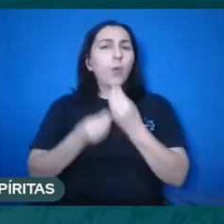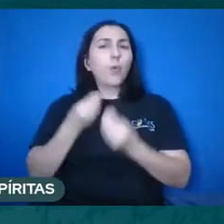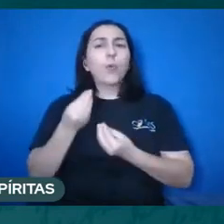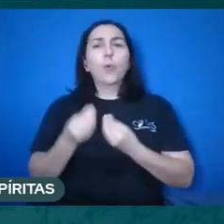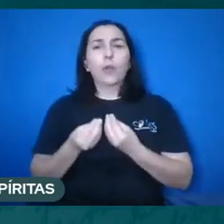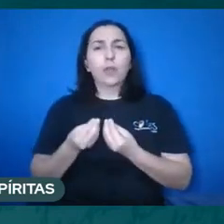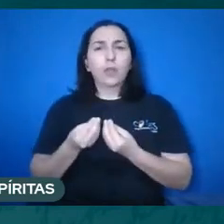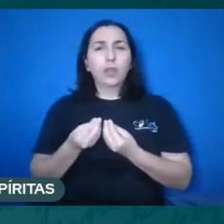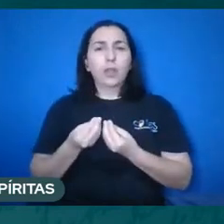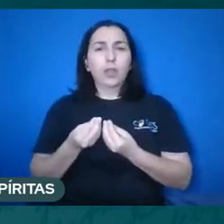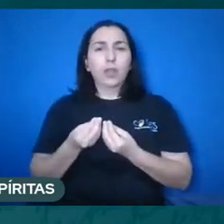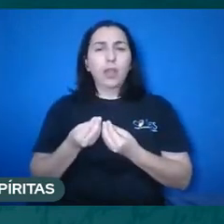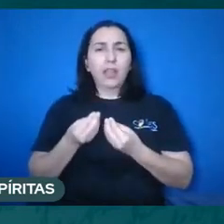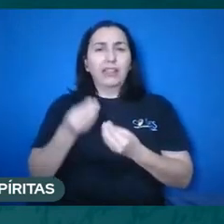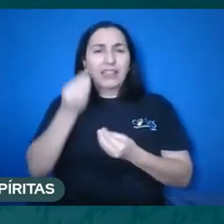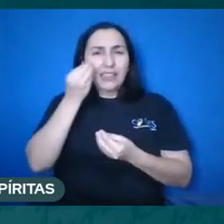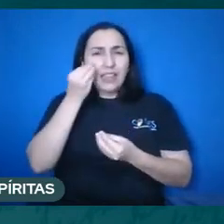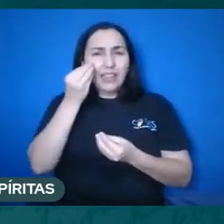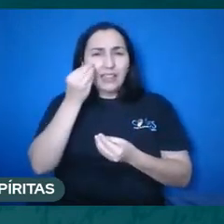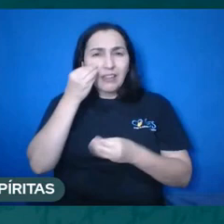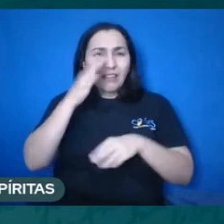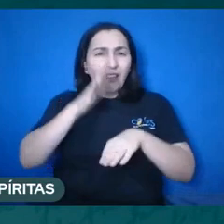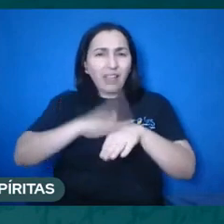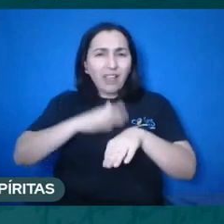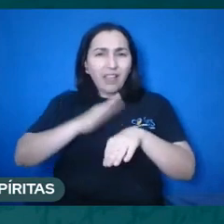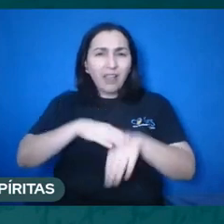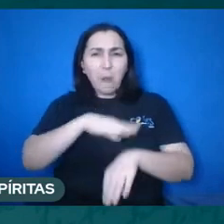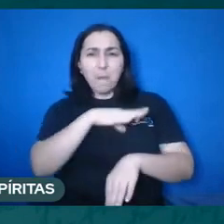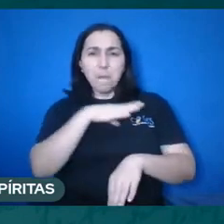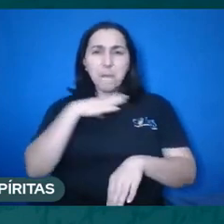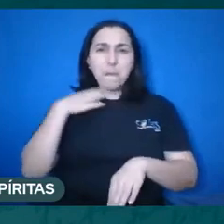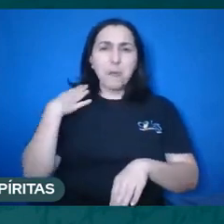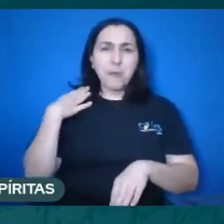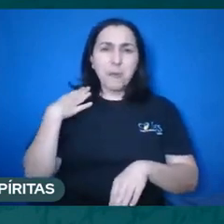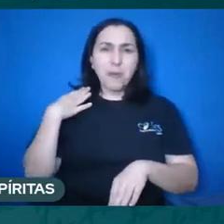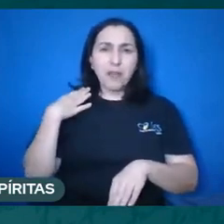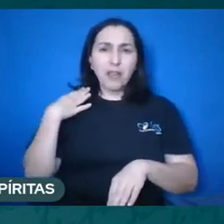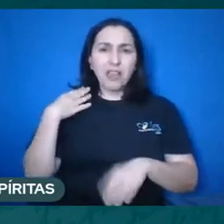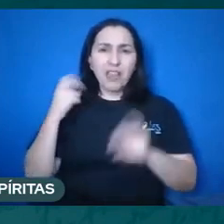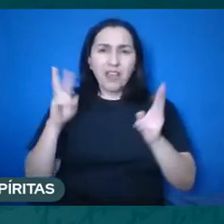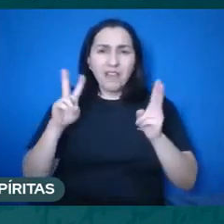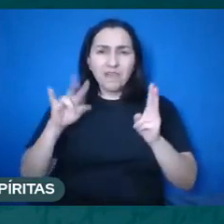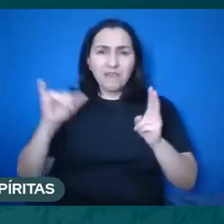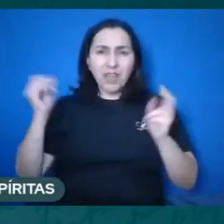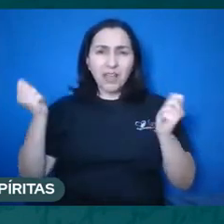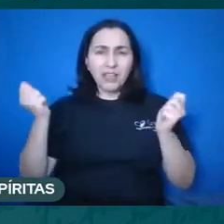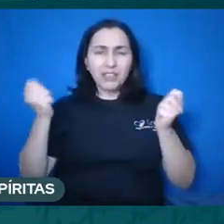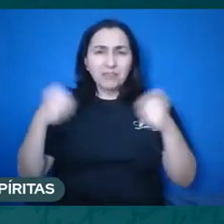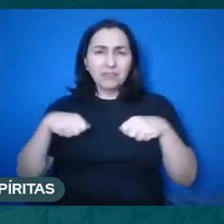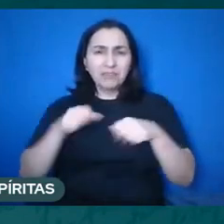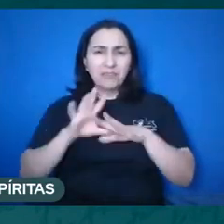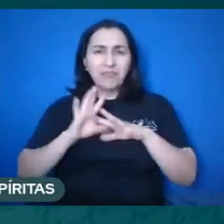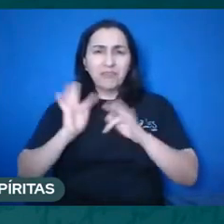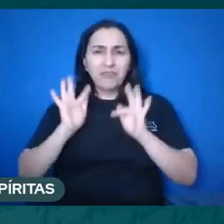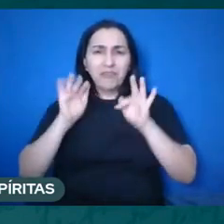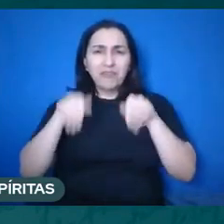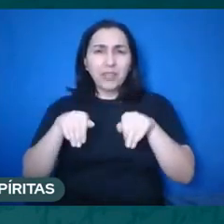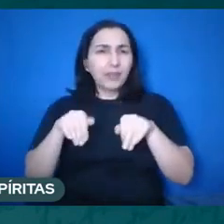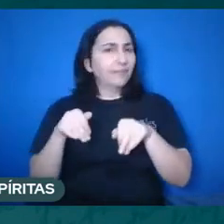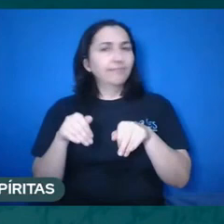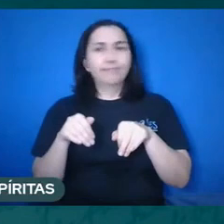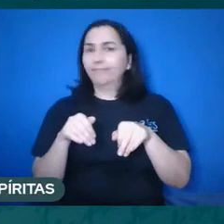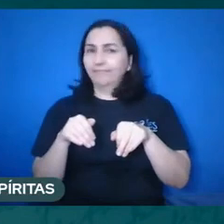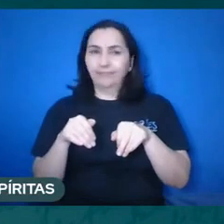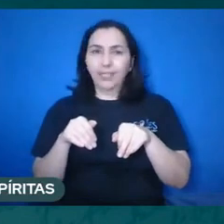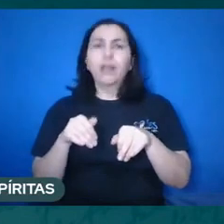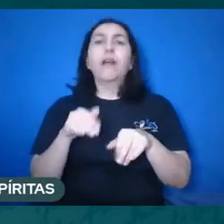tentativa de acabar com a vida não logrará êxito porque a vida é imortal. Nós